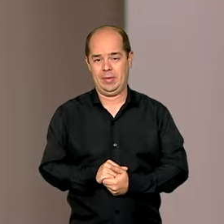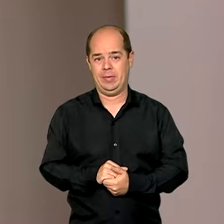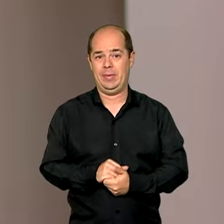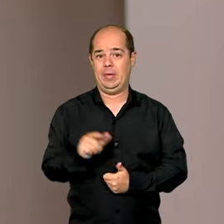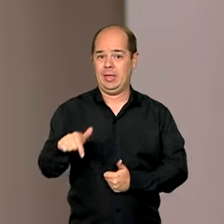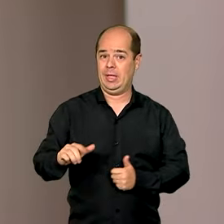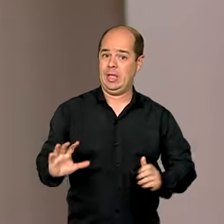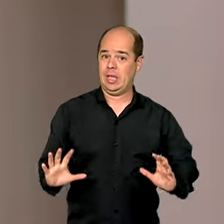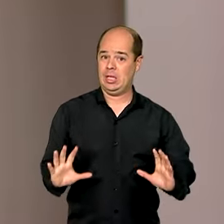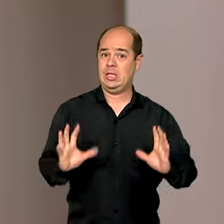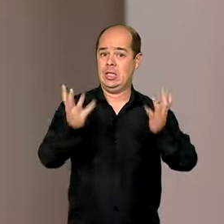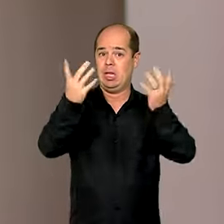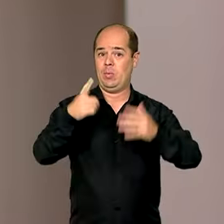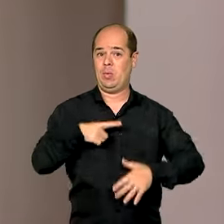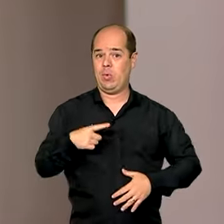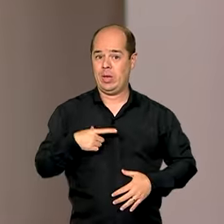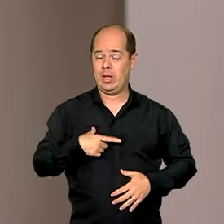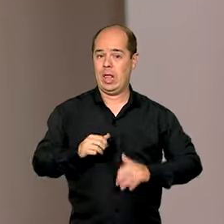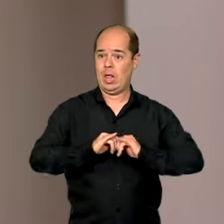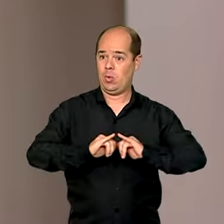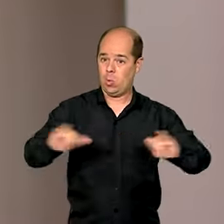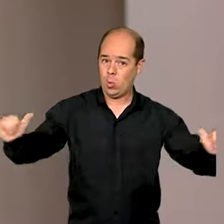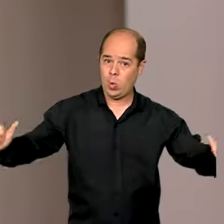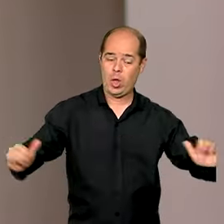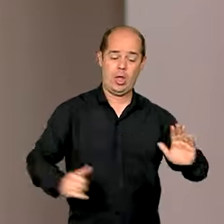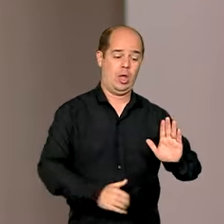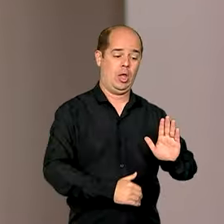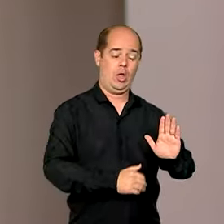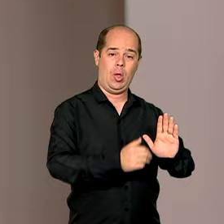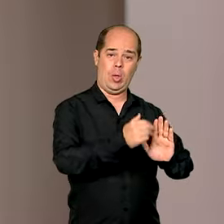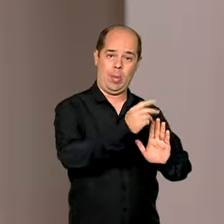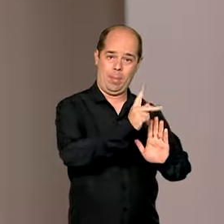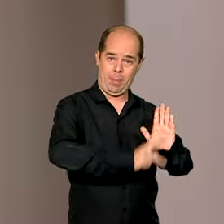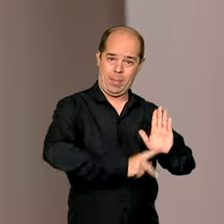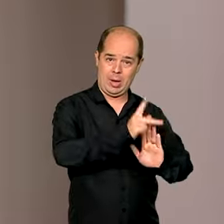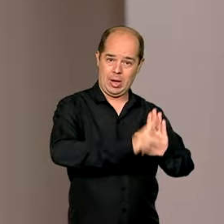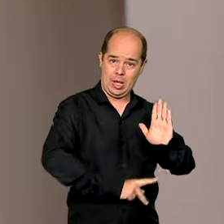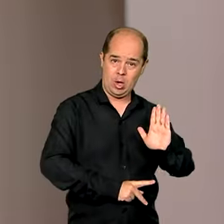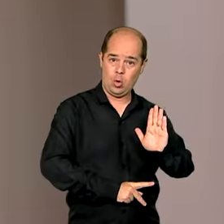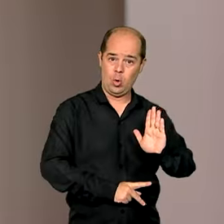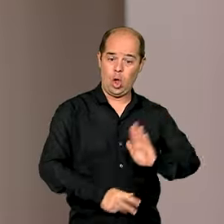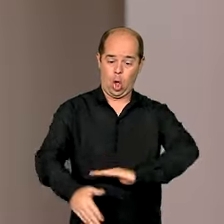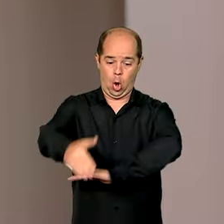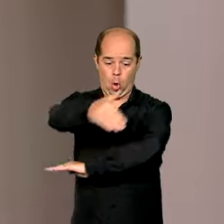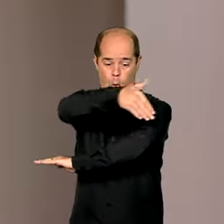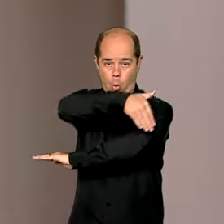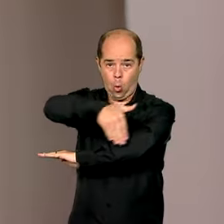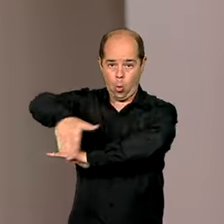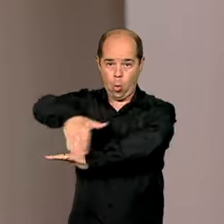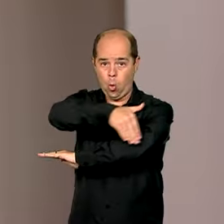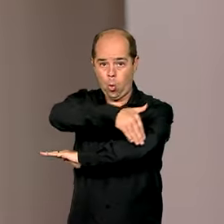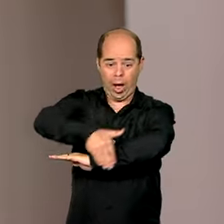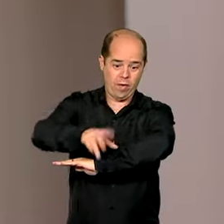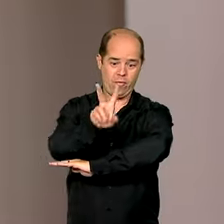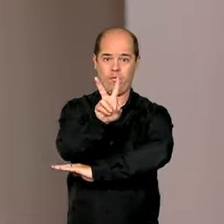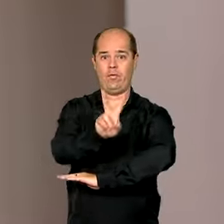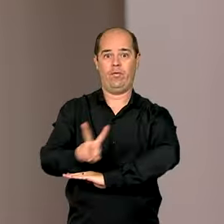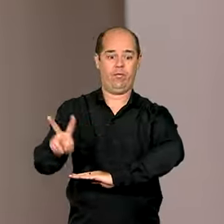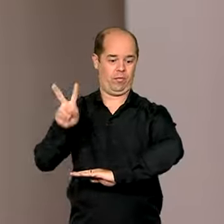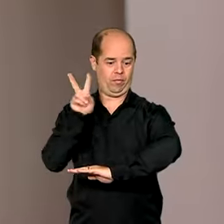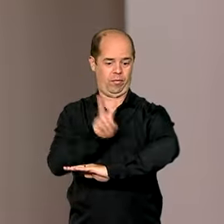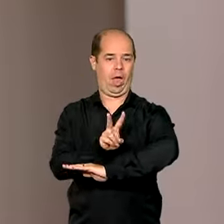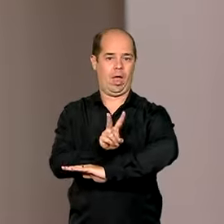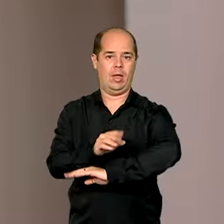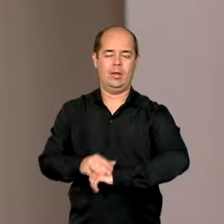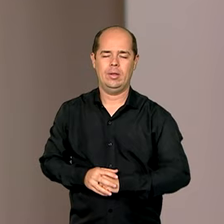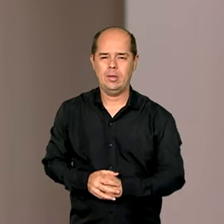lançamento do Plano Ruas Visíveis, pelo direito ao futuro da população em situação de rua. O investimento será